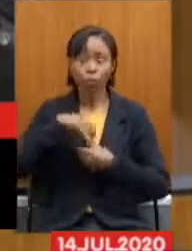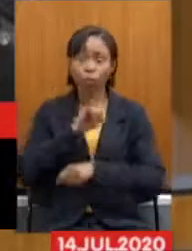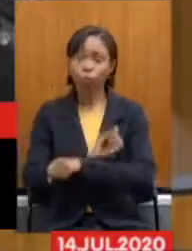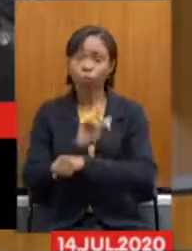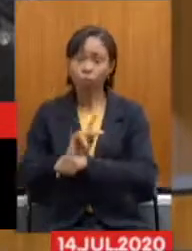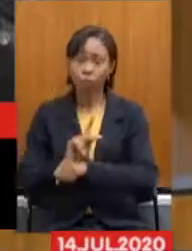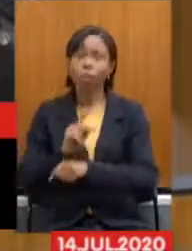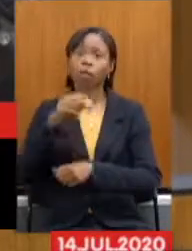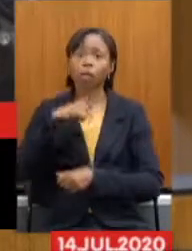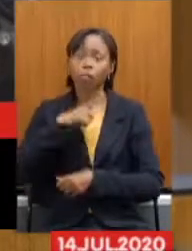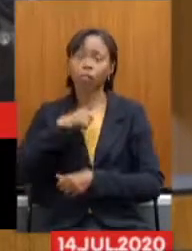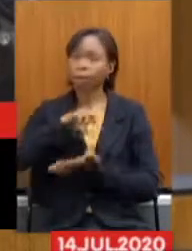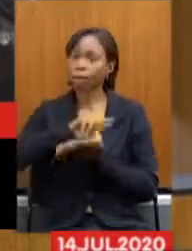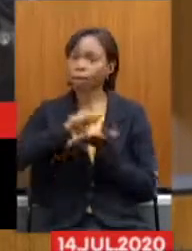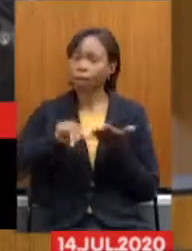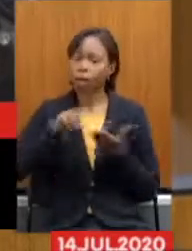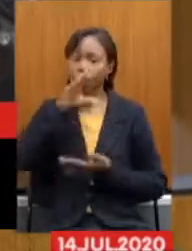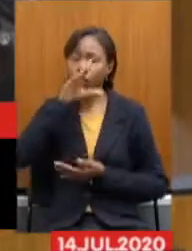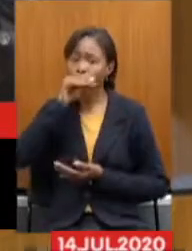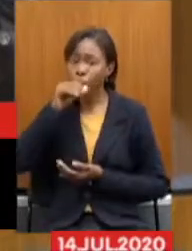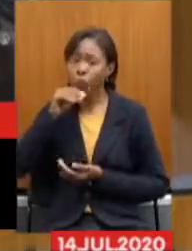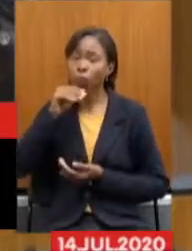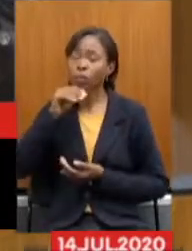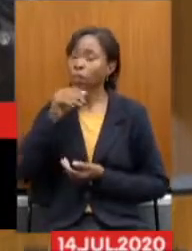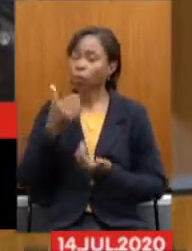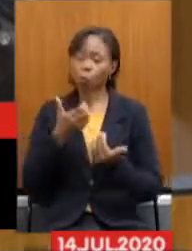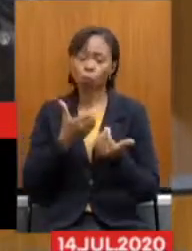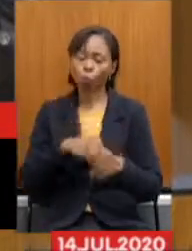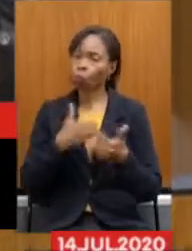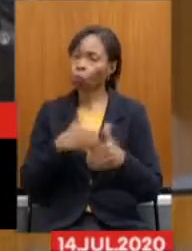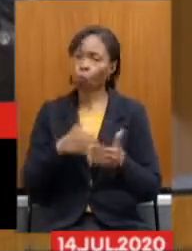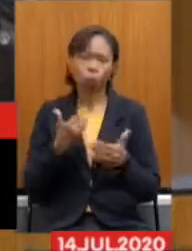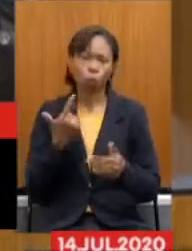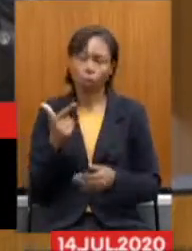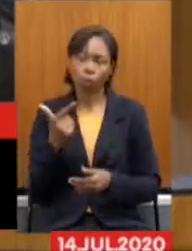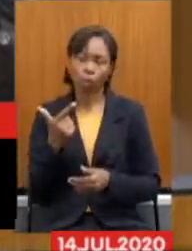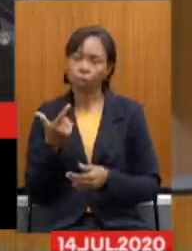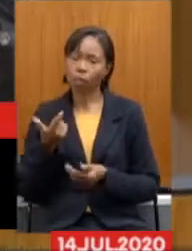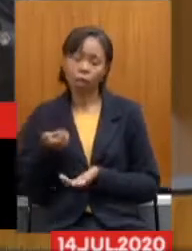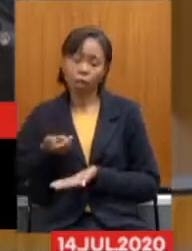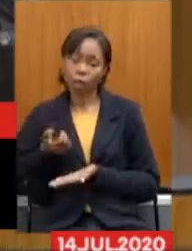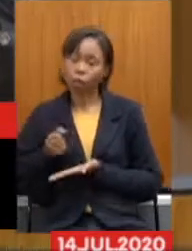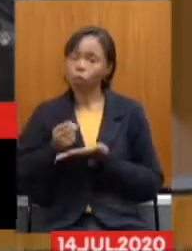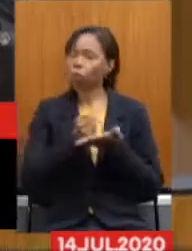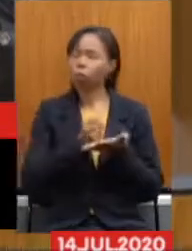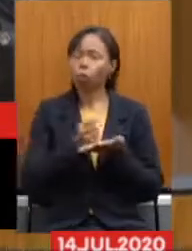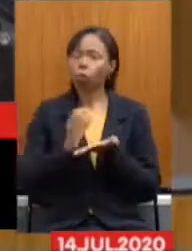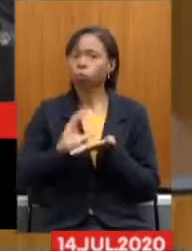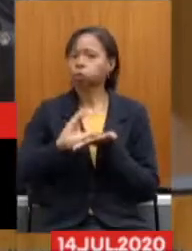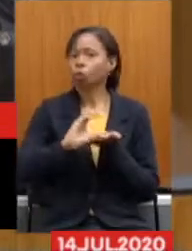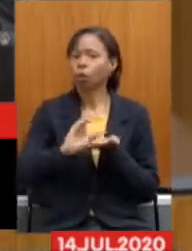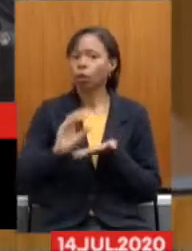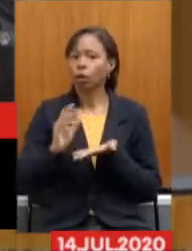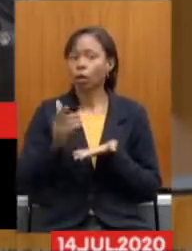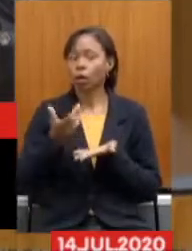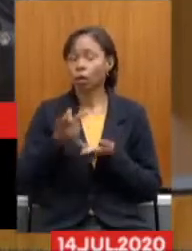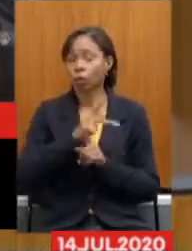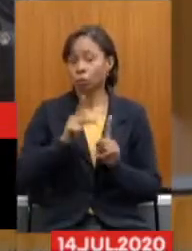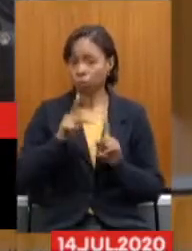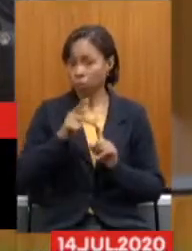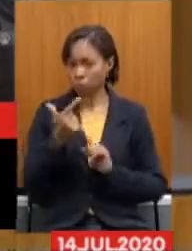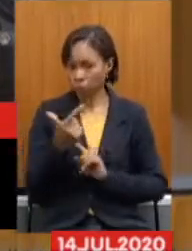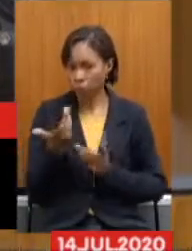servidores não concursados, que não contribuem para a Previdência. Outro ponto que eu gostaria de ressaltar, que os